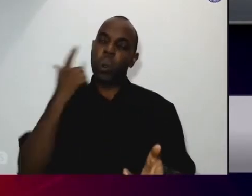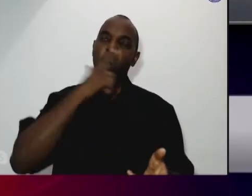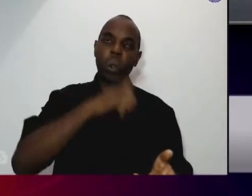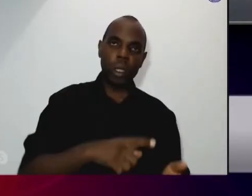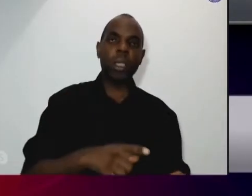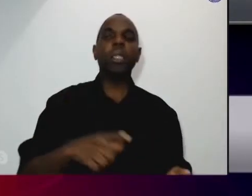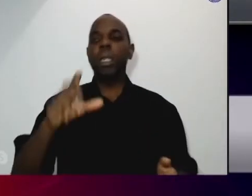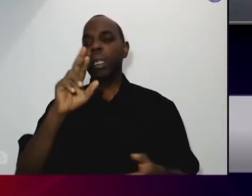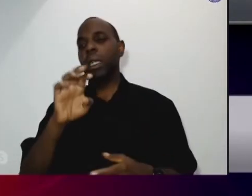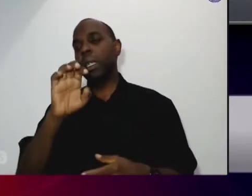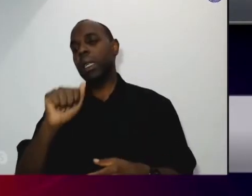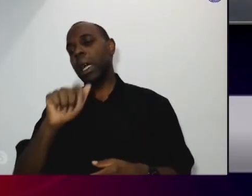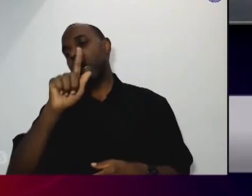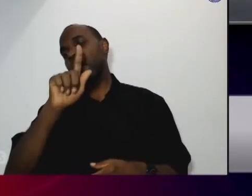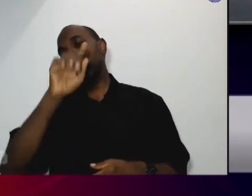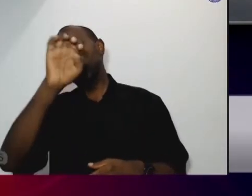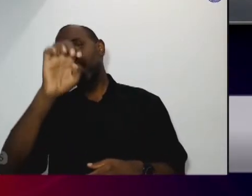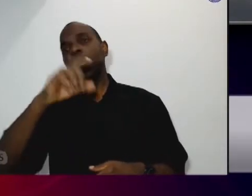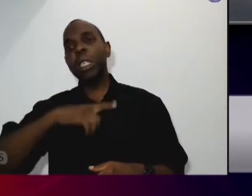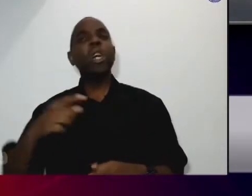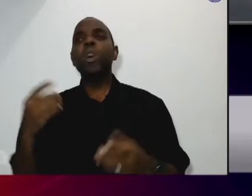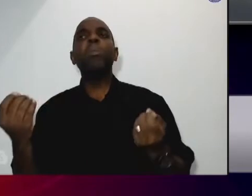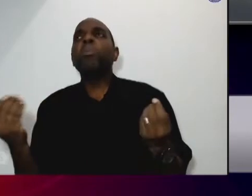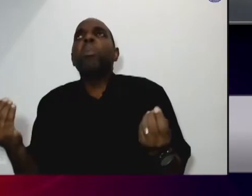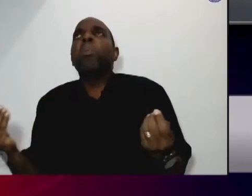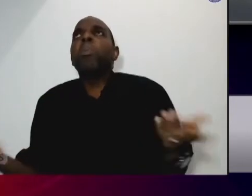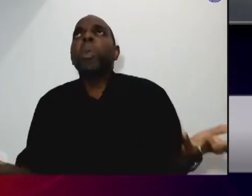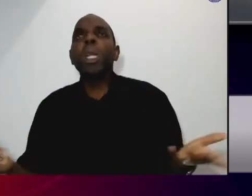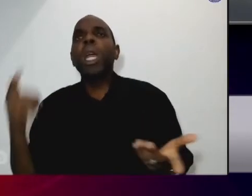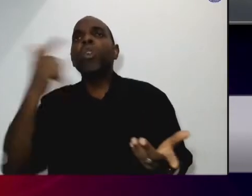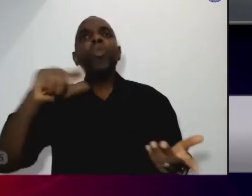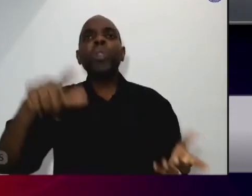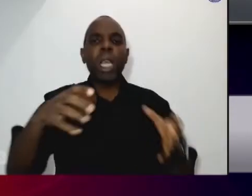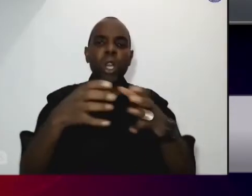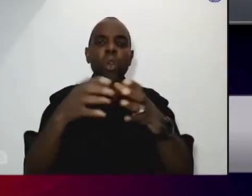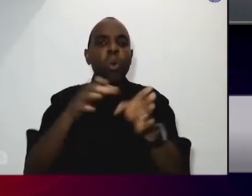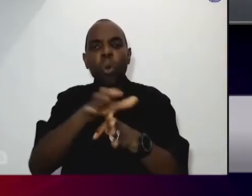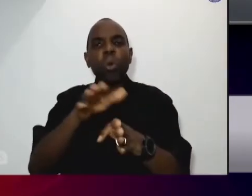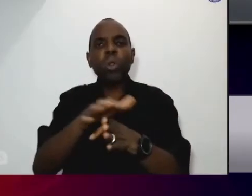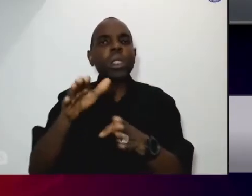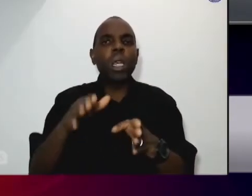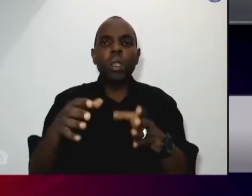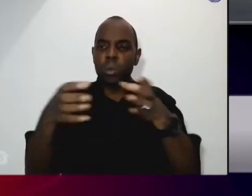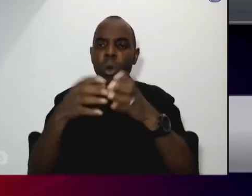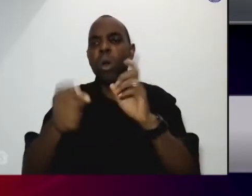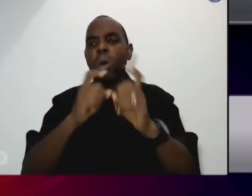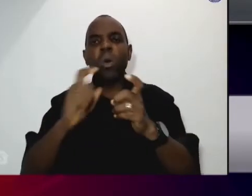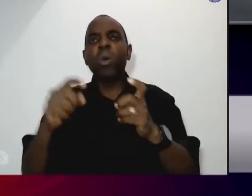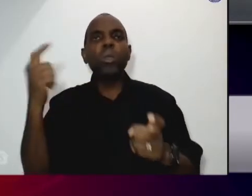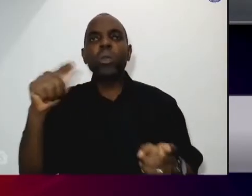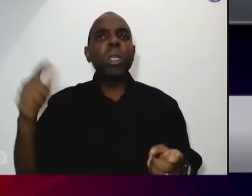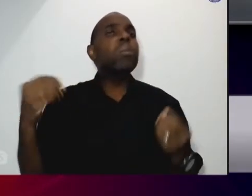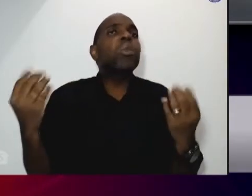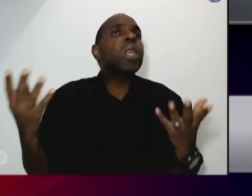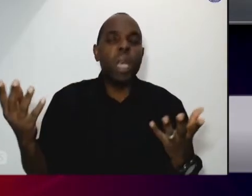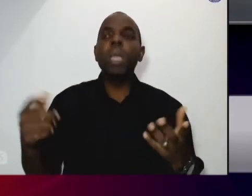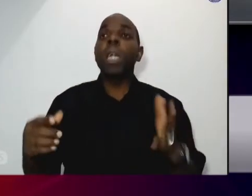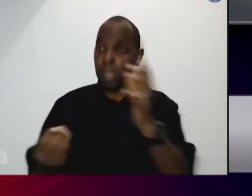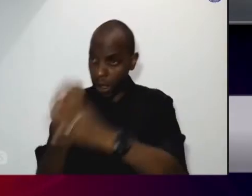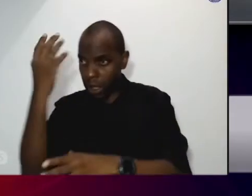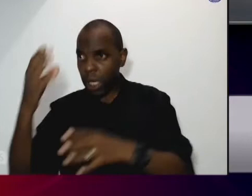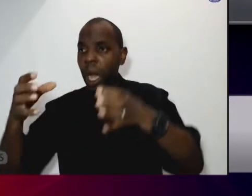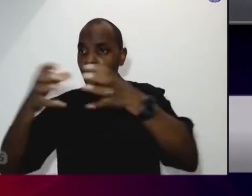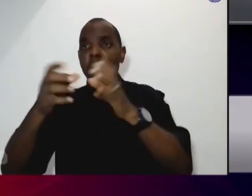diagnosticar porque que não tem um conselho a gente quer ajudar a gente quer ajudar a fazer quer ajudar a promover